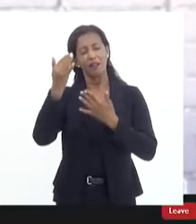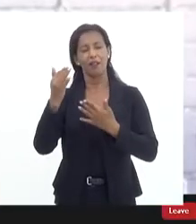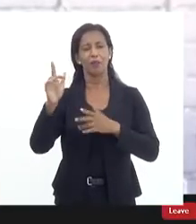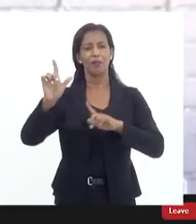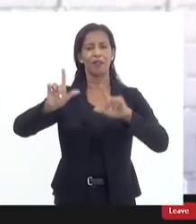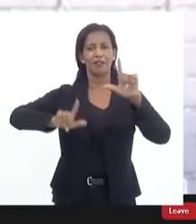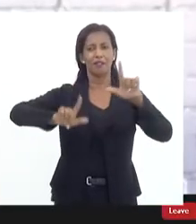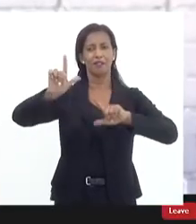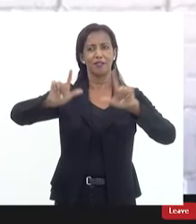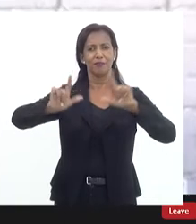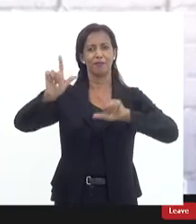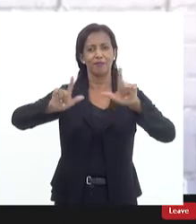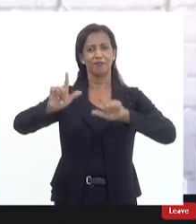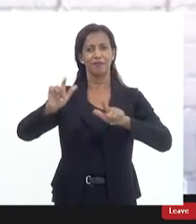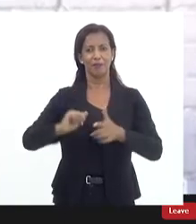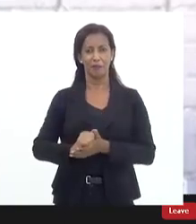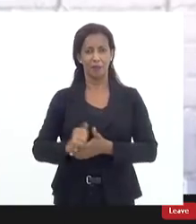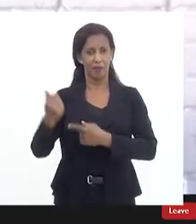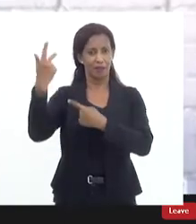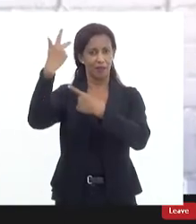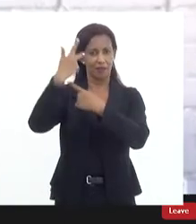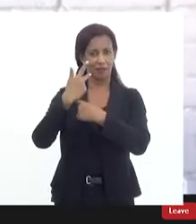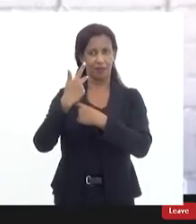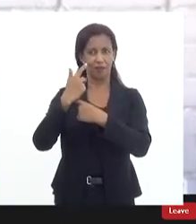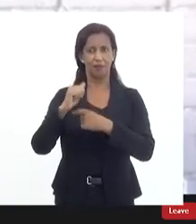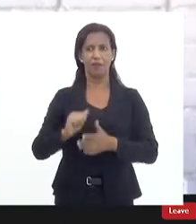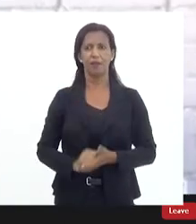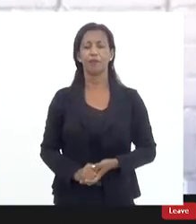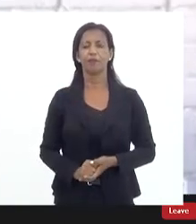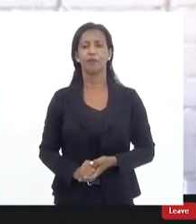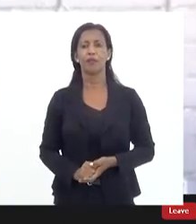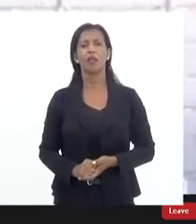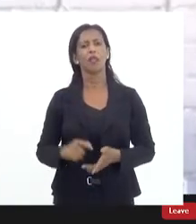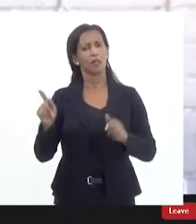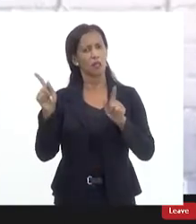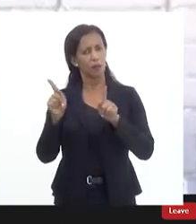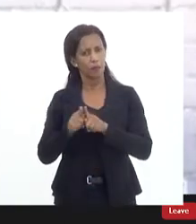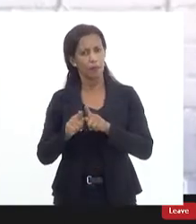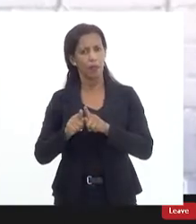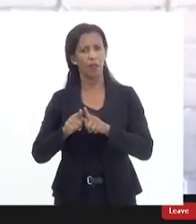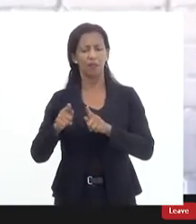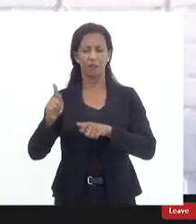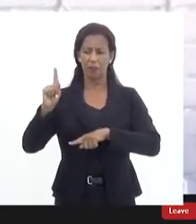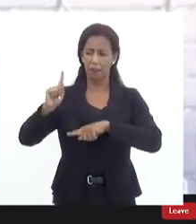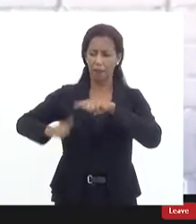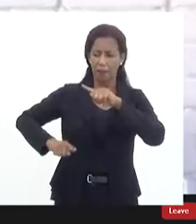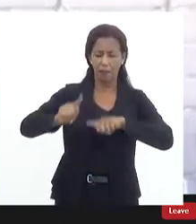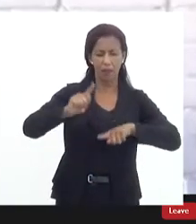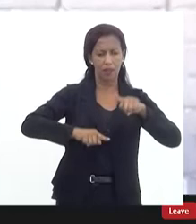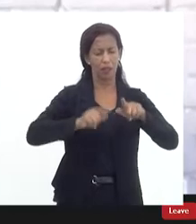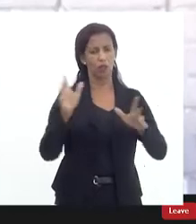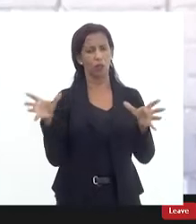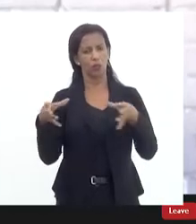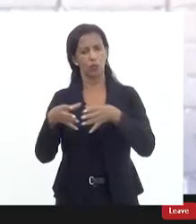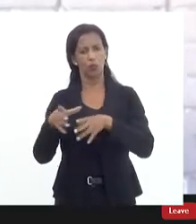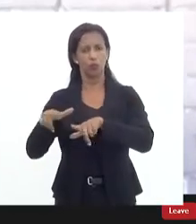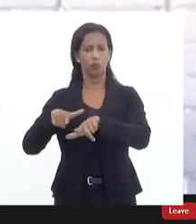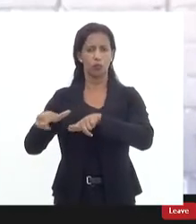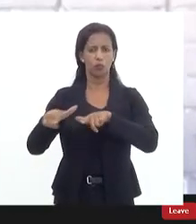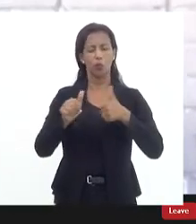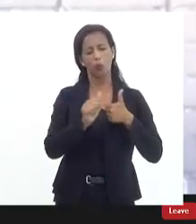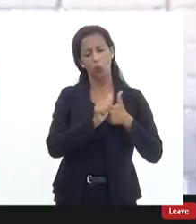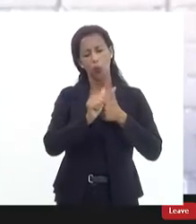também vem produzindo bastante materiais sobre o grupo de trabalho também vem